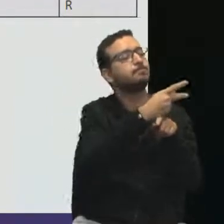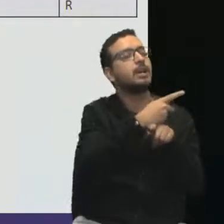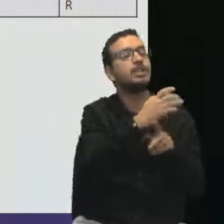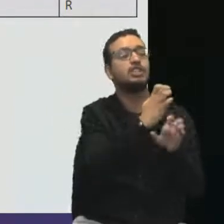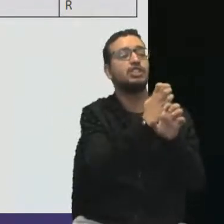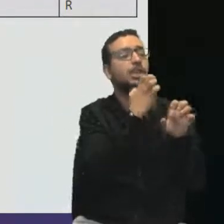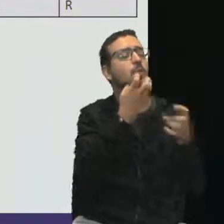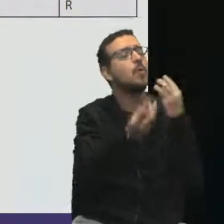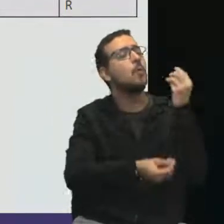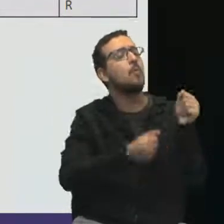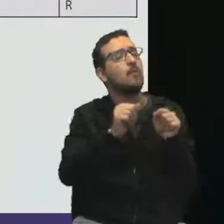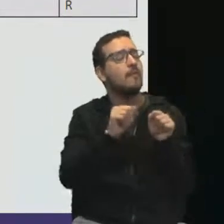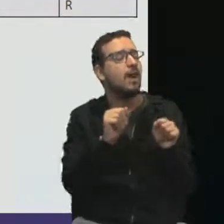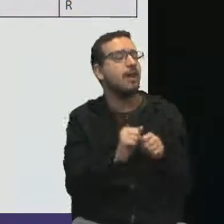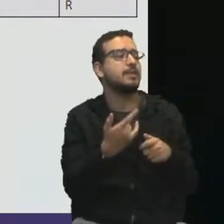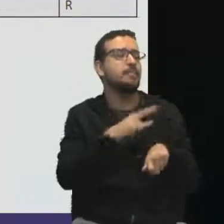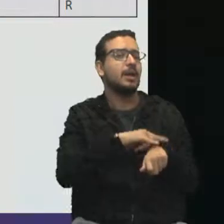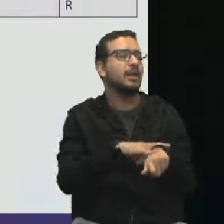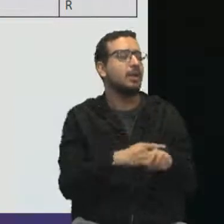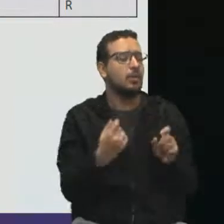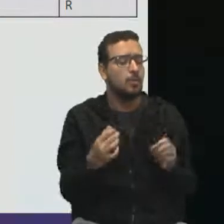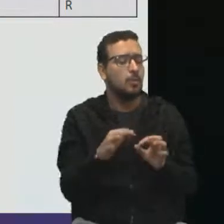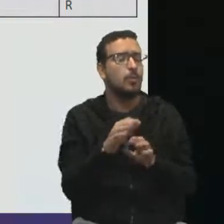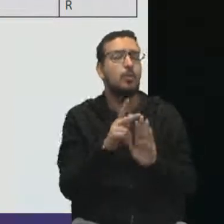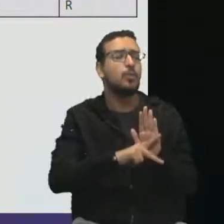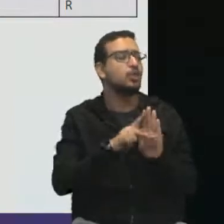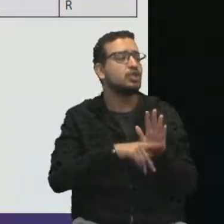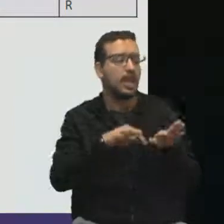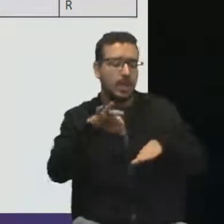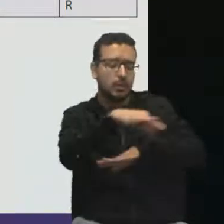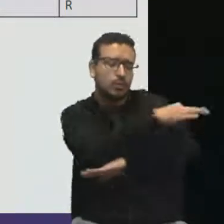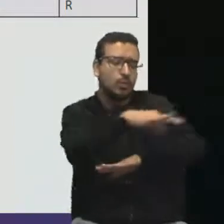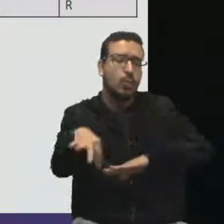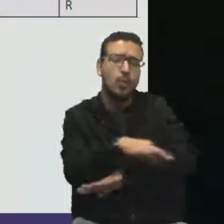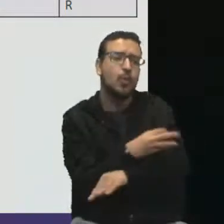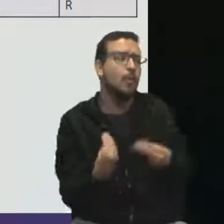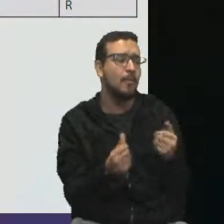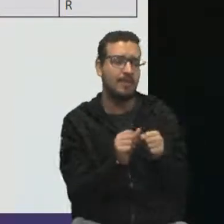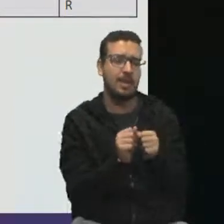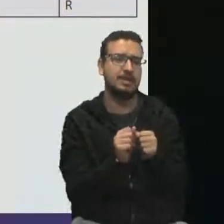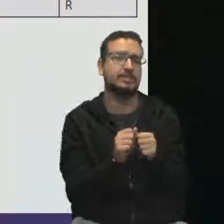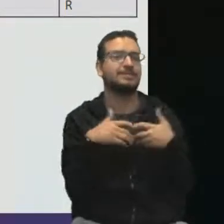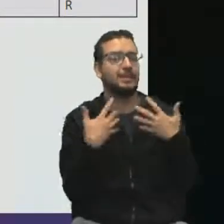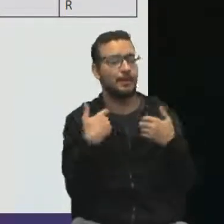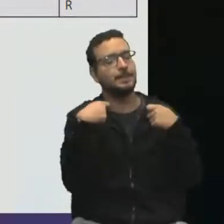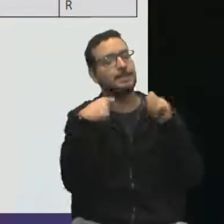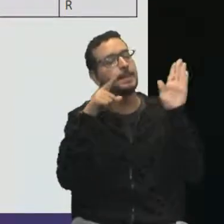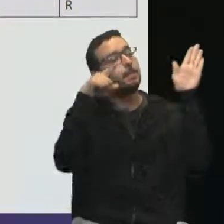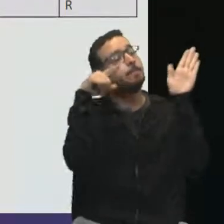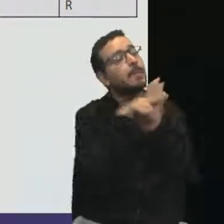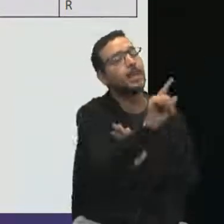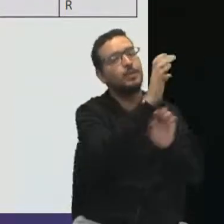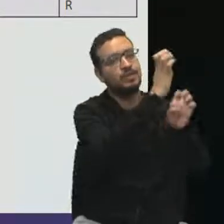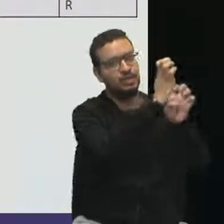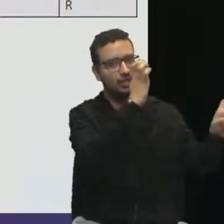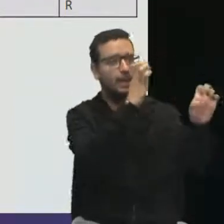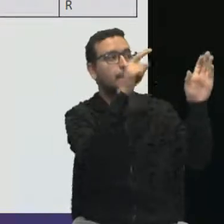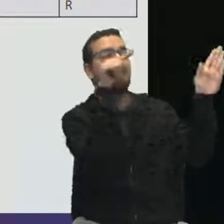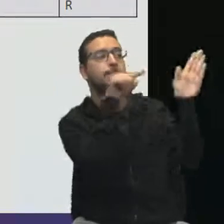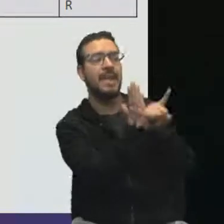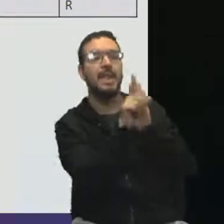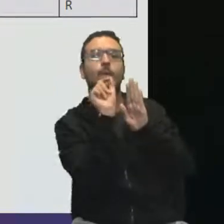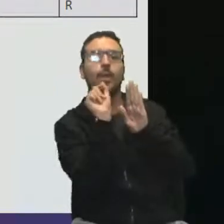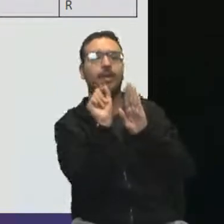faz o banheiro? Qual é o projeto? Como é que eu faço esse projeto? Então, eu vou consultar os engenheiros. E